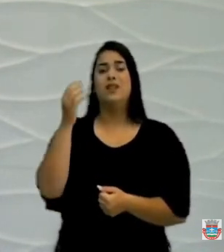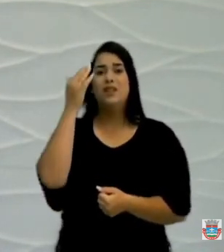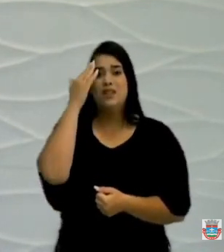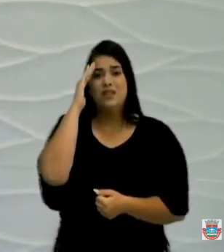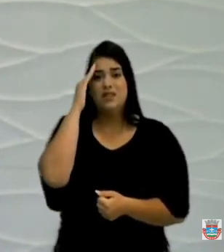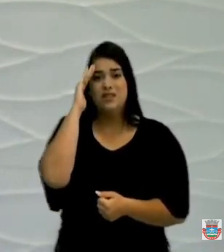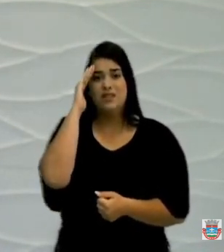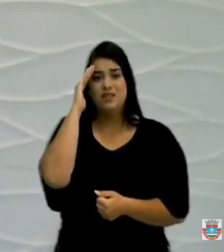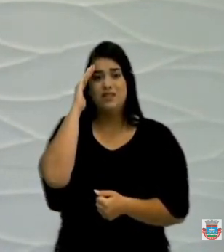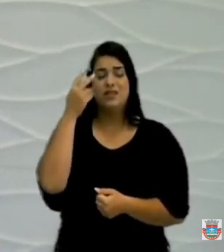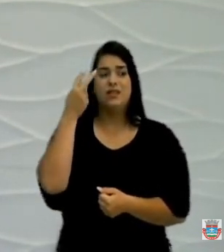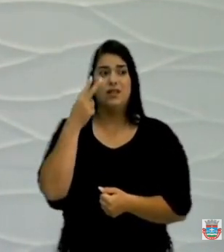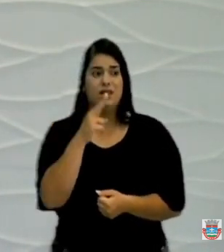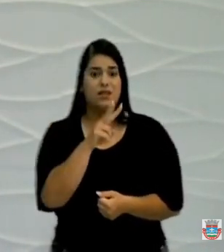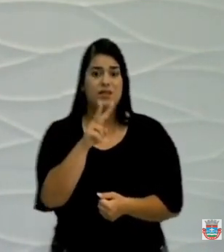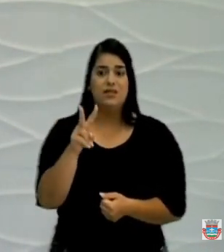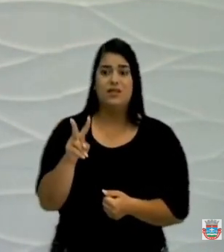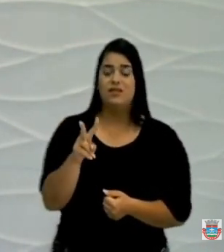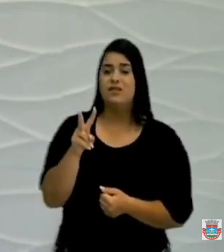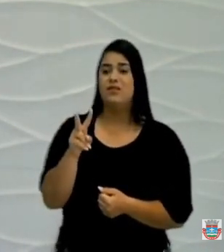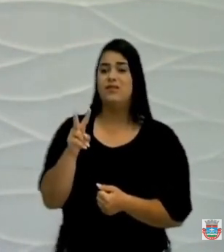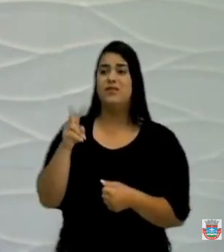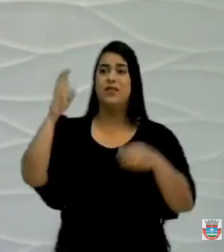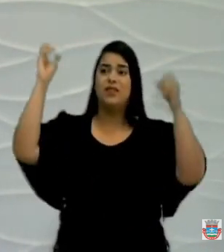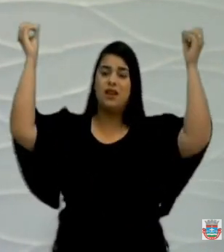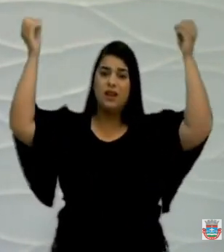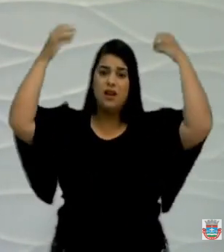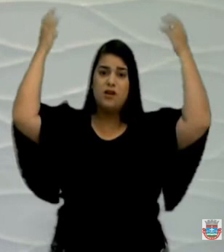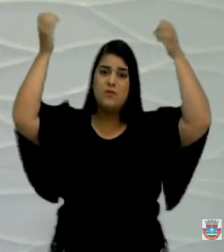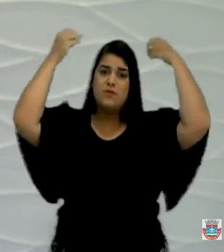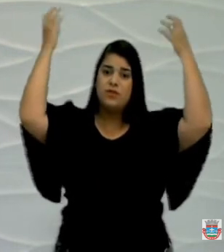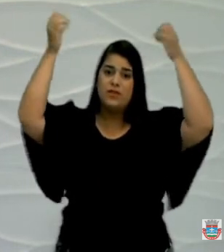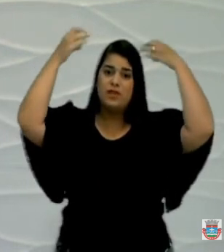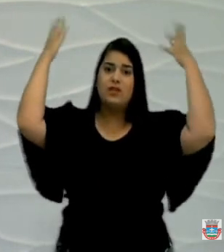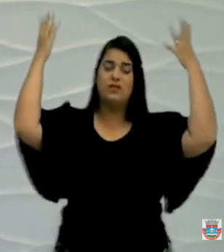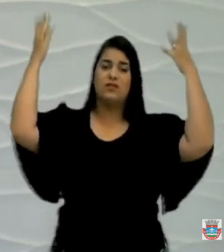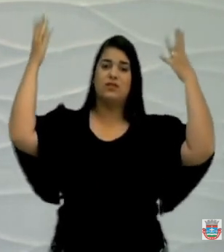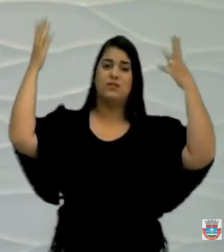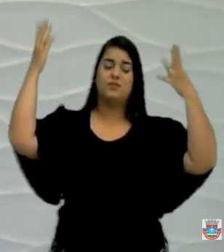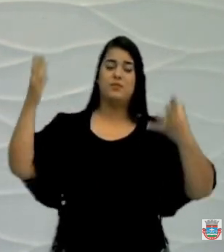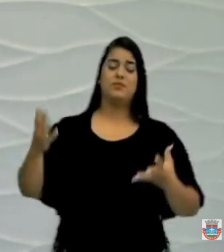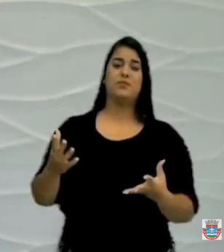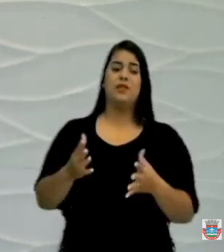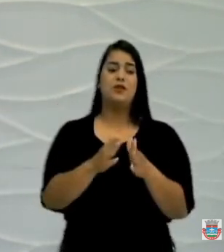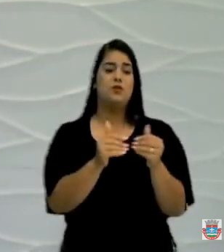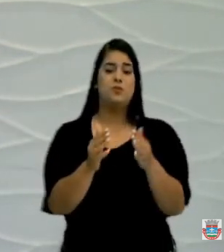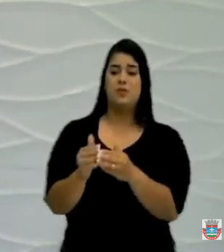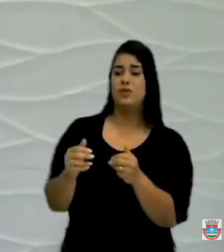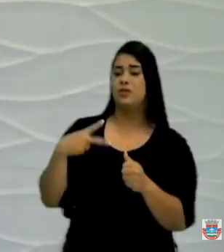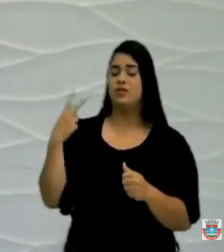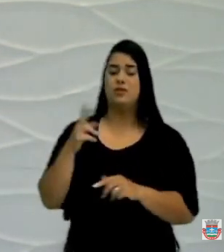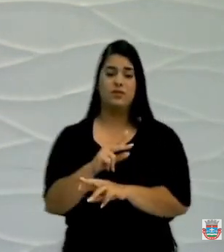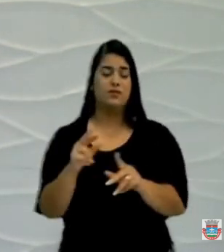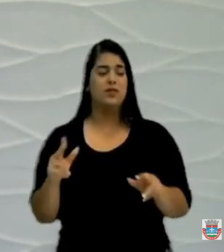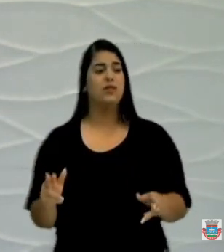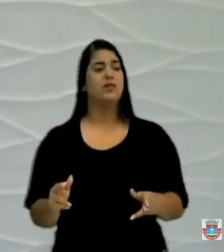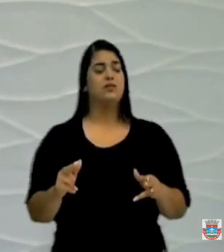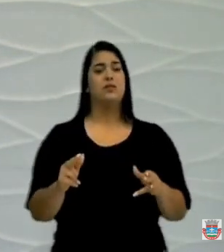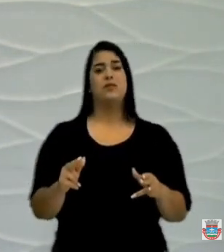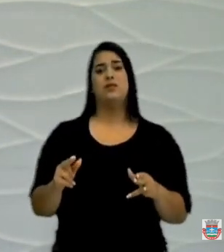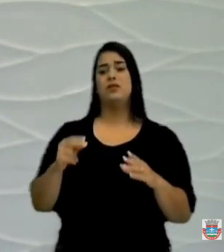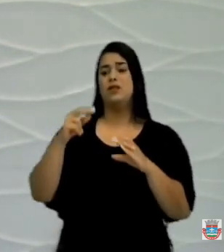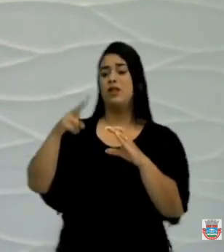que via as condições das ambulâncias, que socorria o pedido de todos os vereadores aqui desta casa,